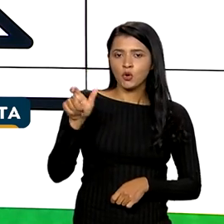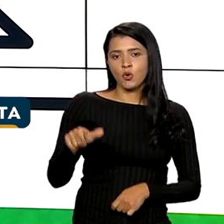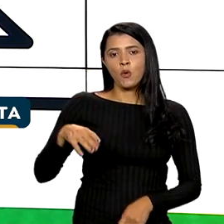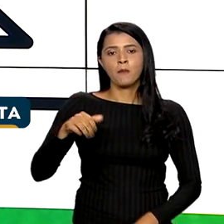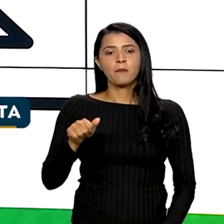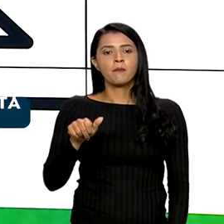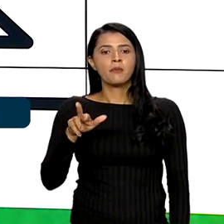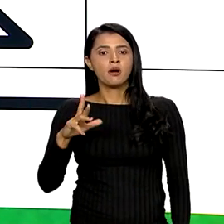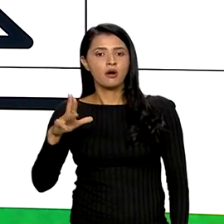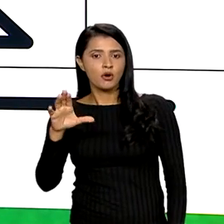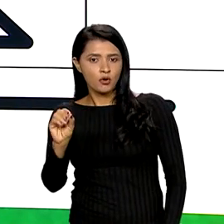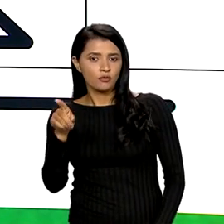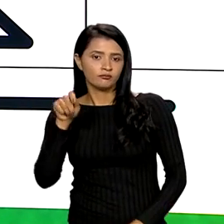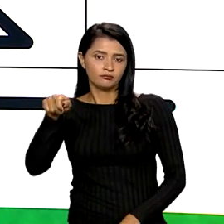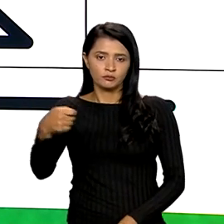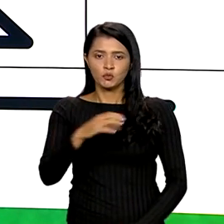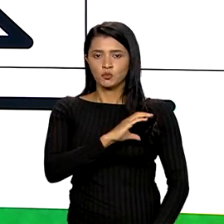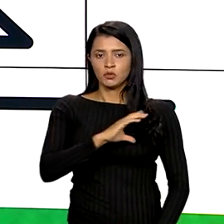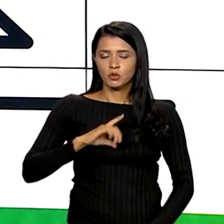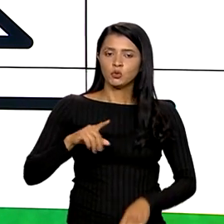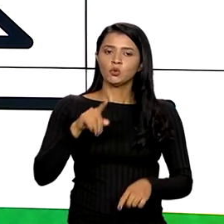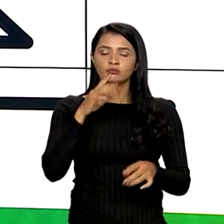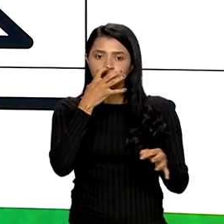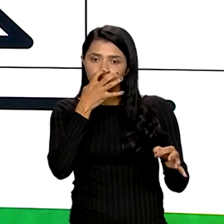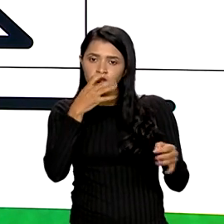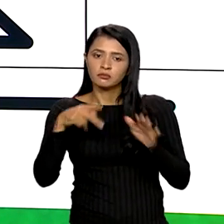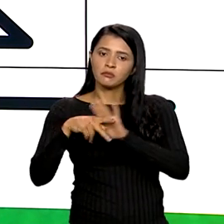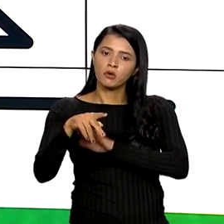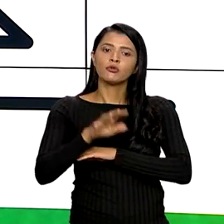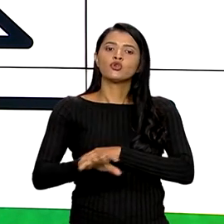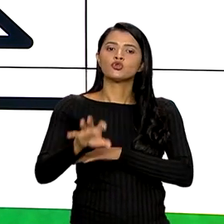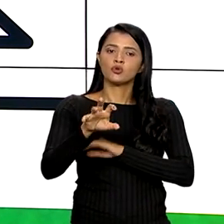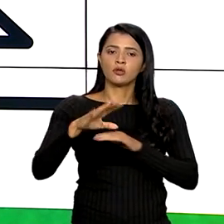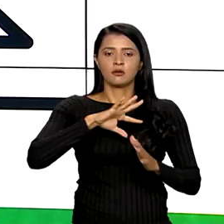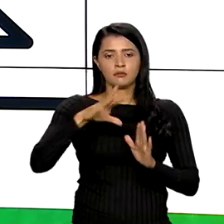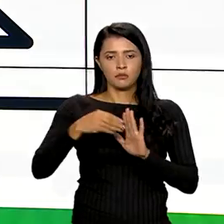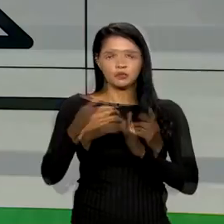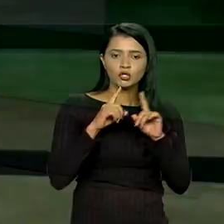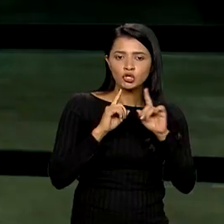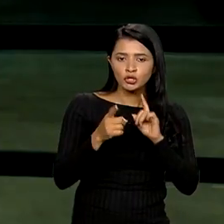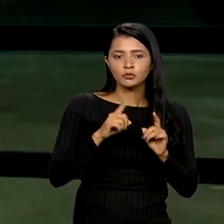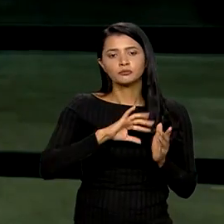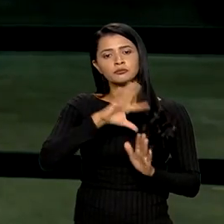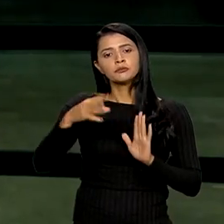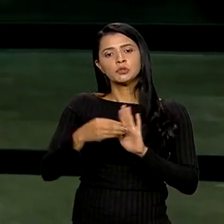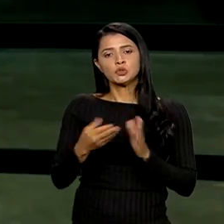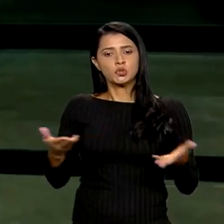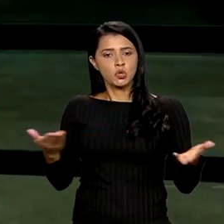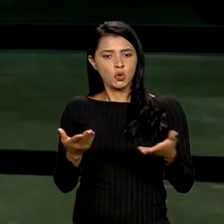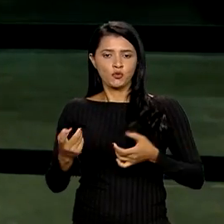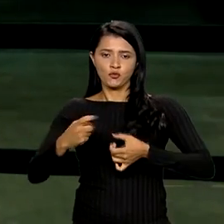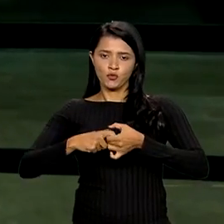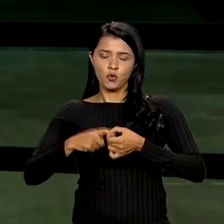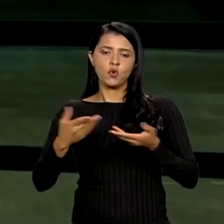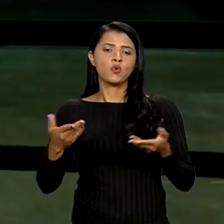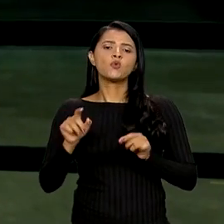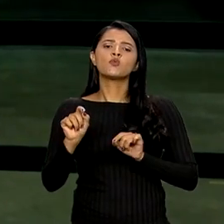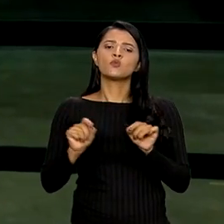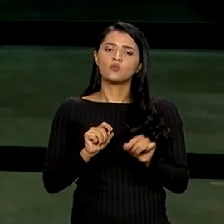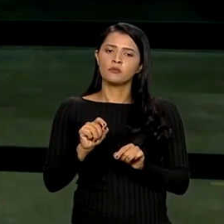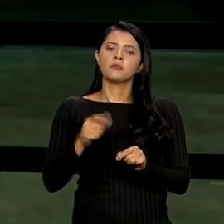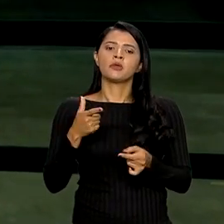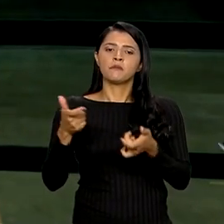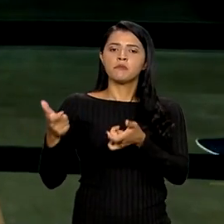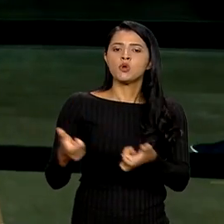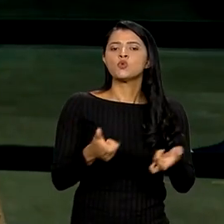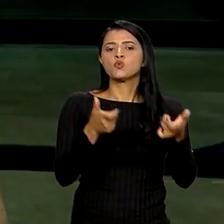Rufino, que é coordenador do Observatório Regional Amazônico. Agora a gente deu uma voltinha aqui pelo